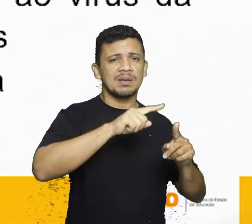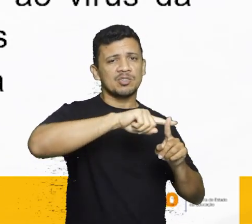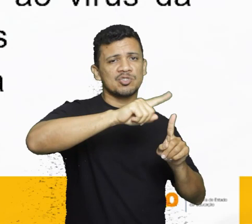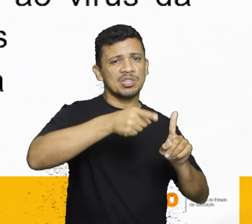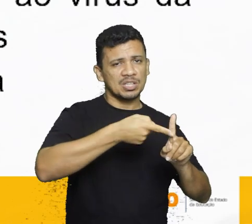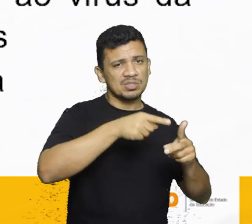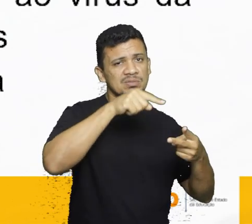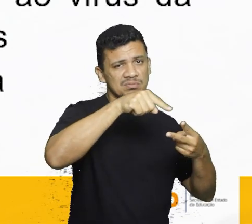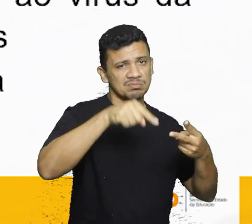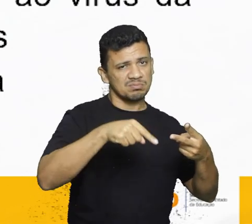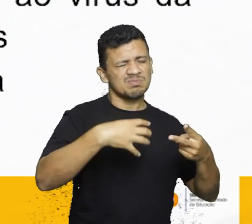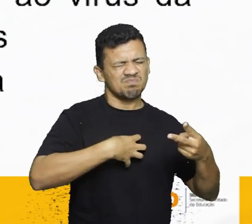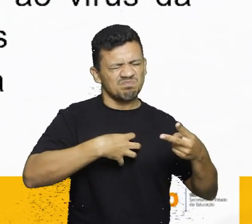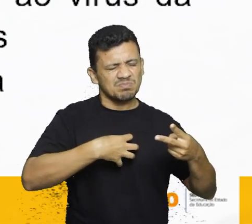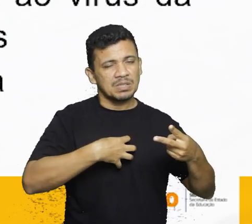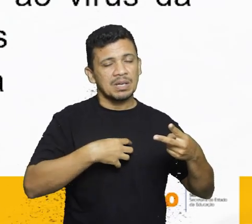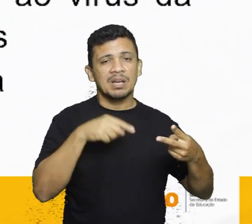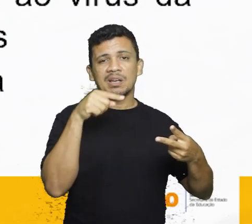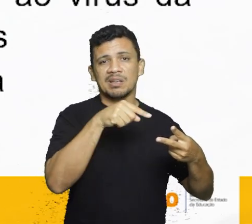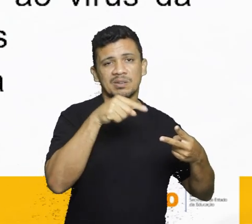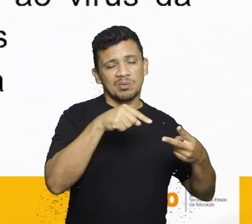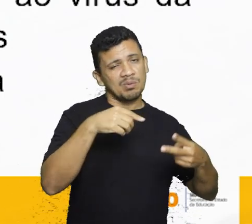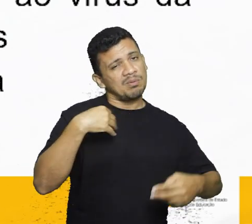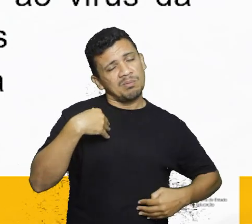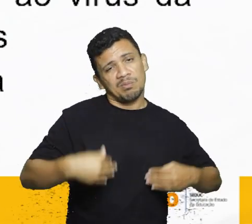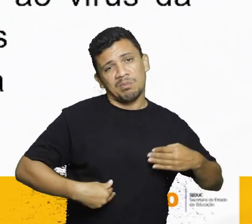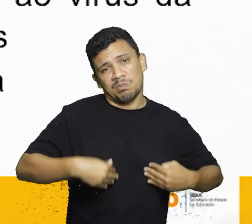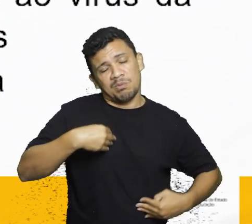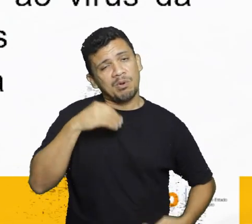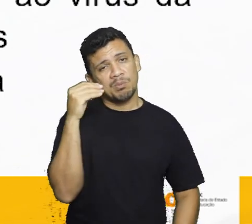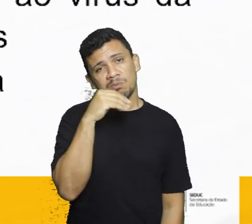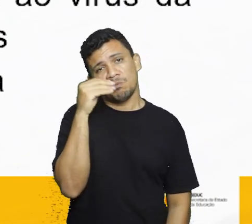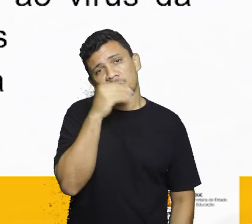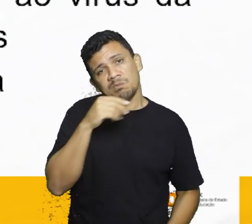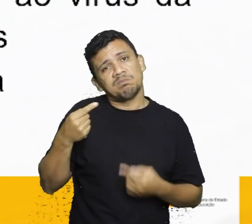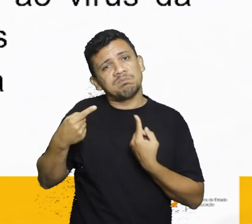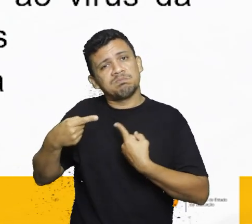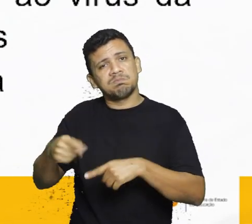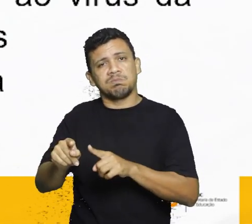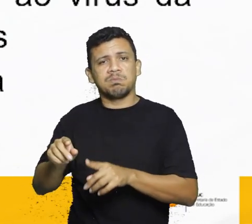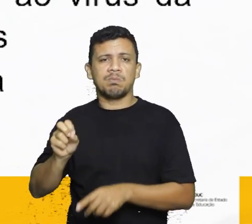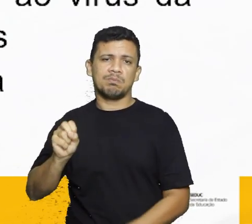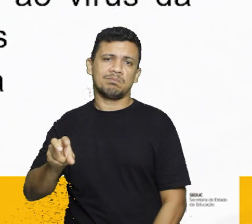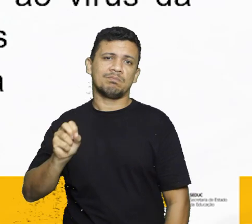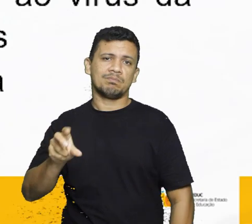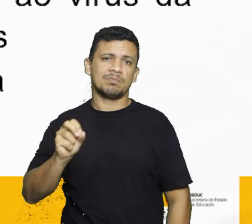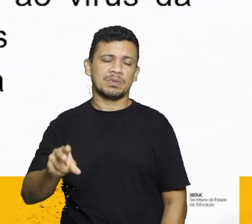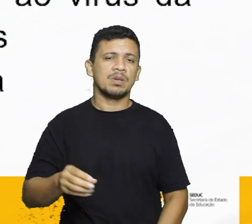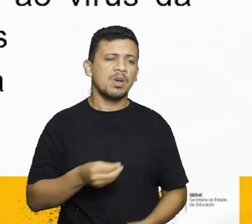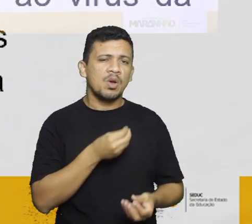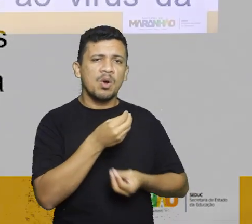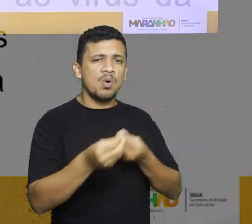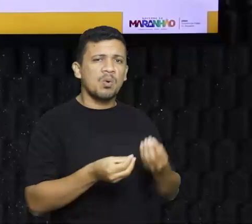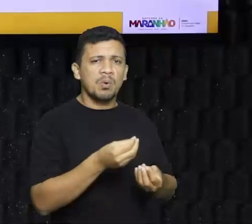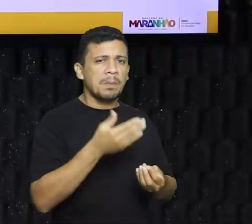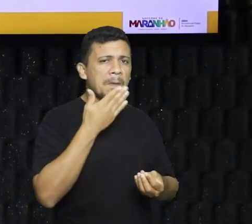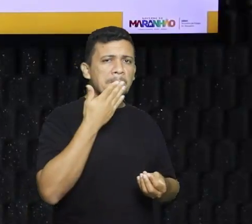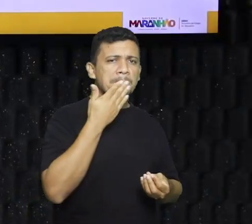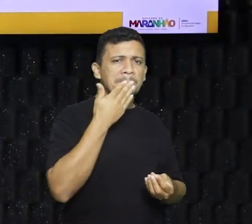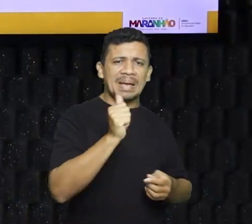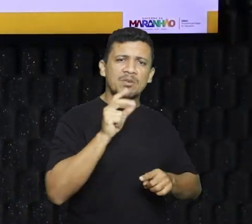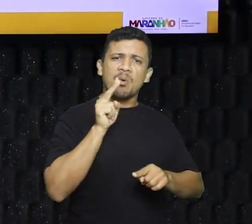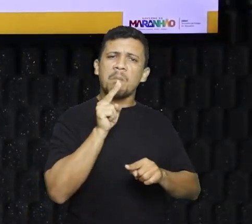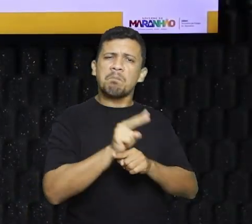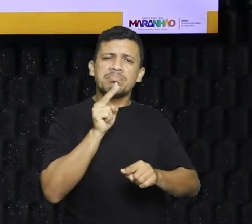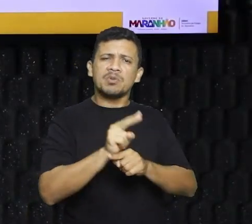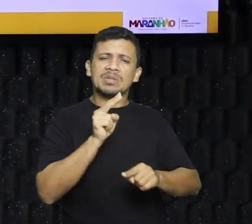O motivo aparente é a menor imunidade desses grupos contra o vírus. Para aumentar a imunidade populacional relativa ao vírus da